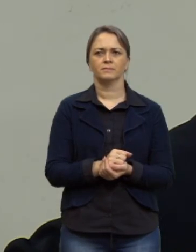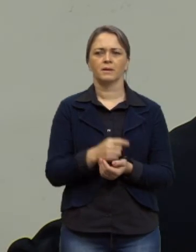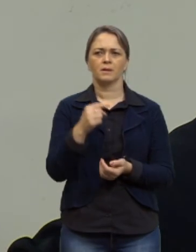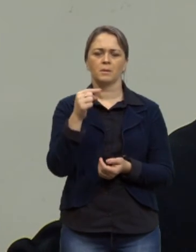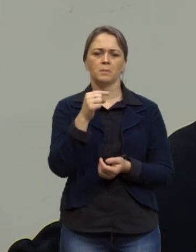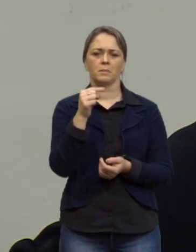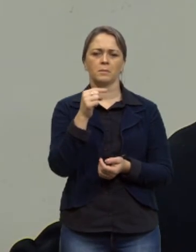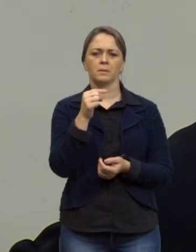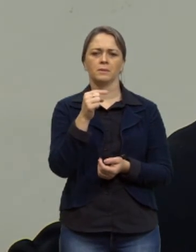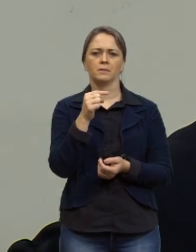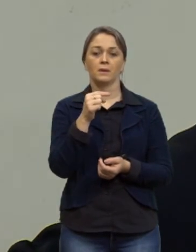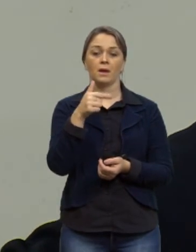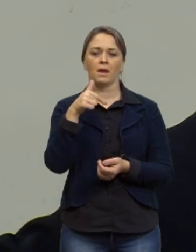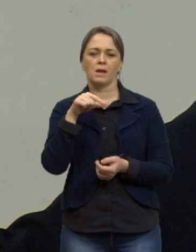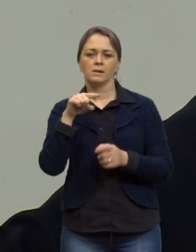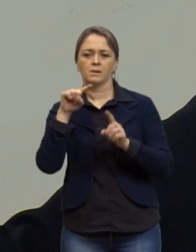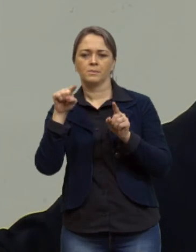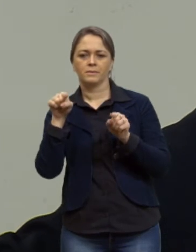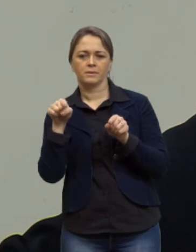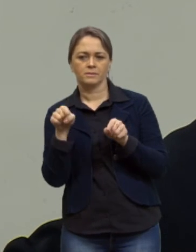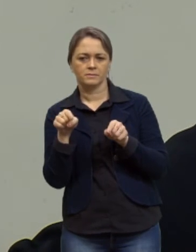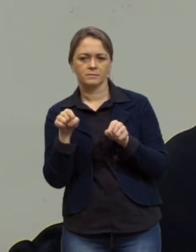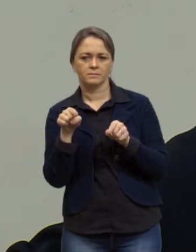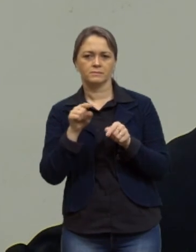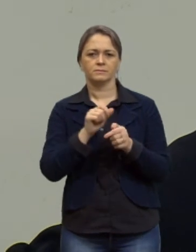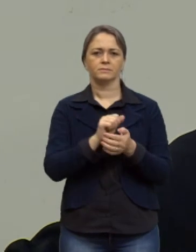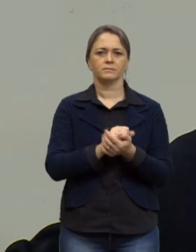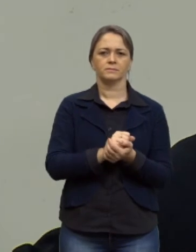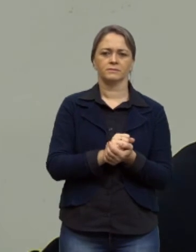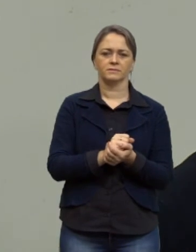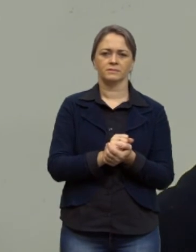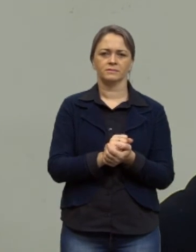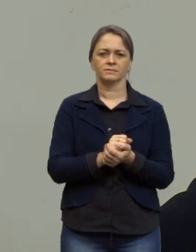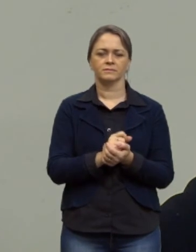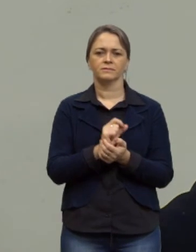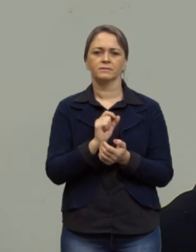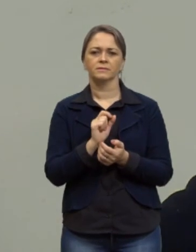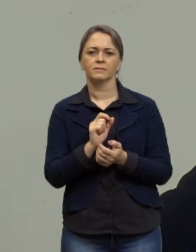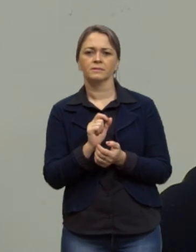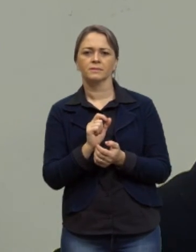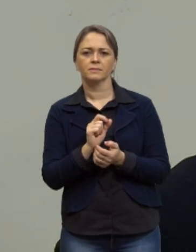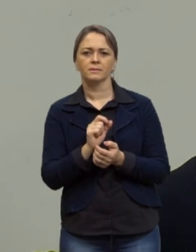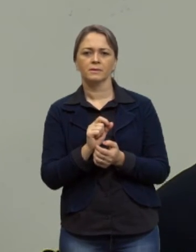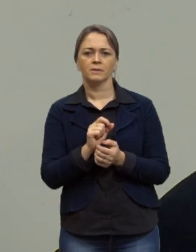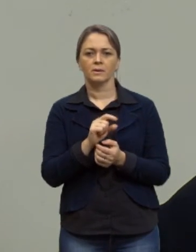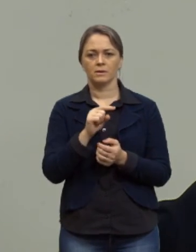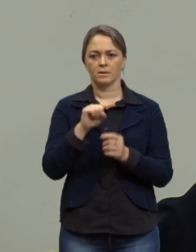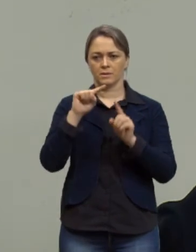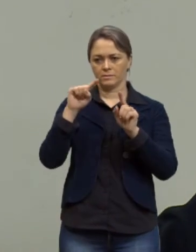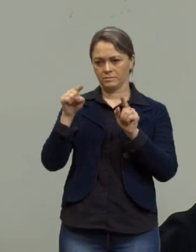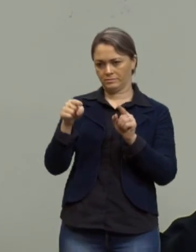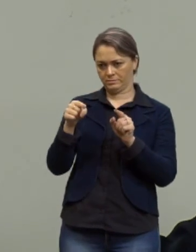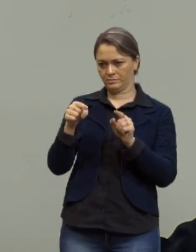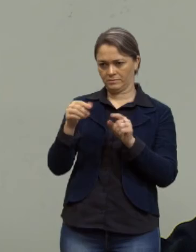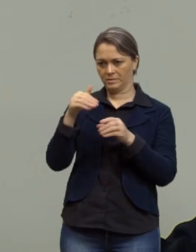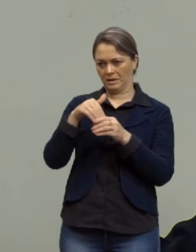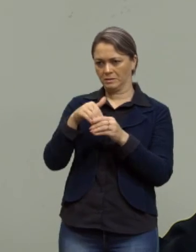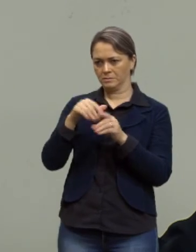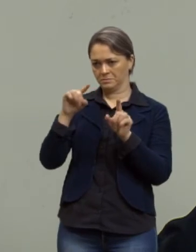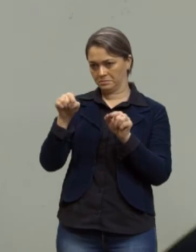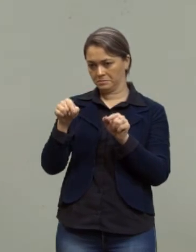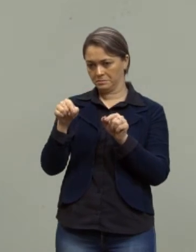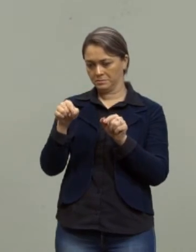sinal de menos antes do parênteses significa o que que eu estou multiplicando esses termos dentro do